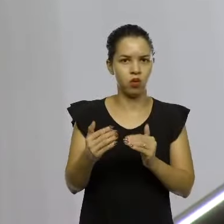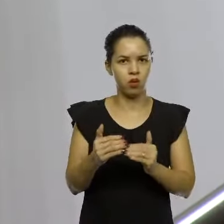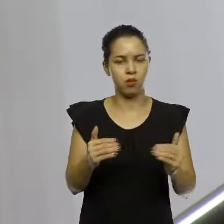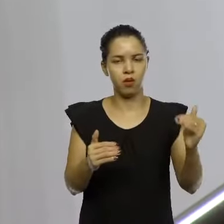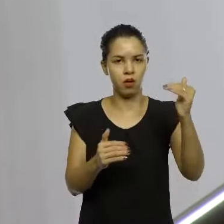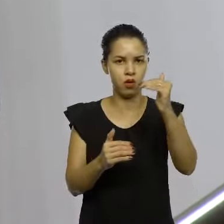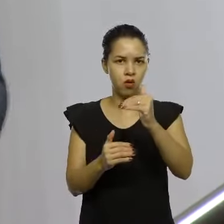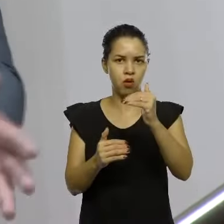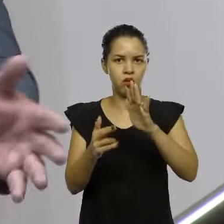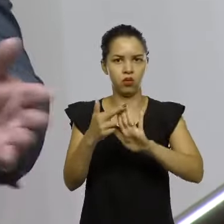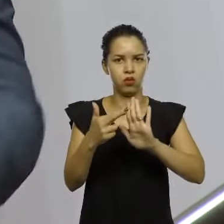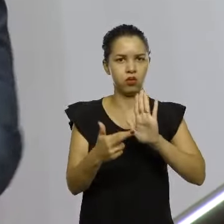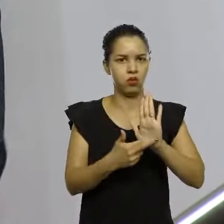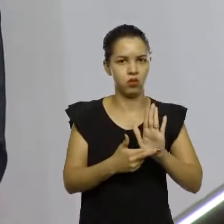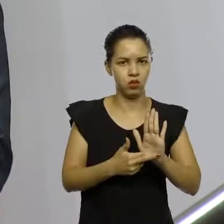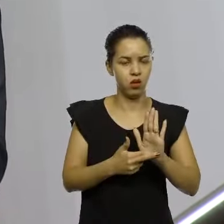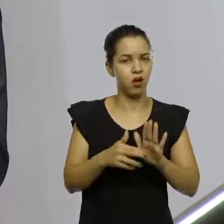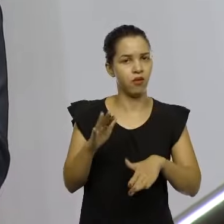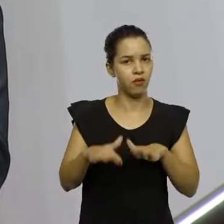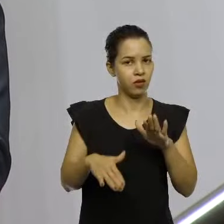acordo, você sabe que o acordo existe.